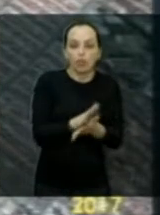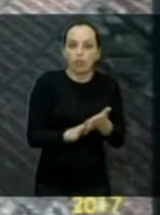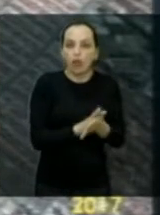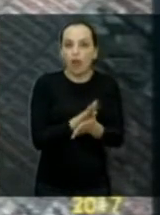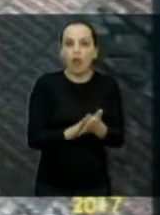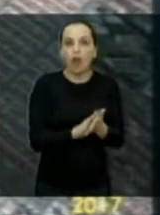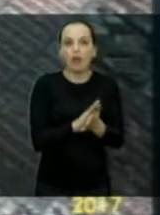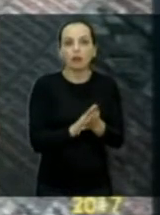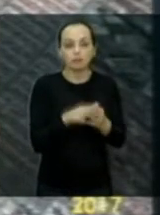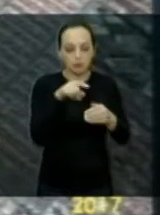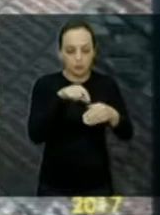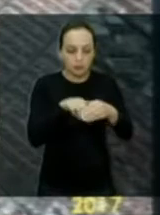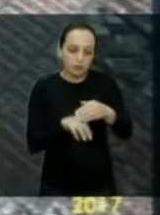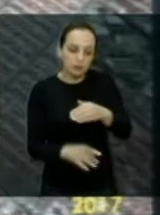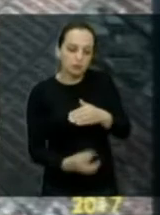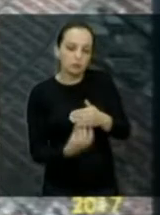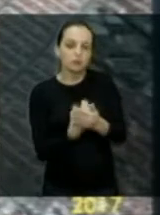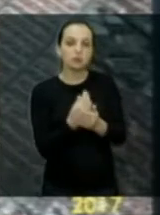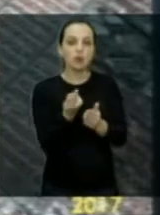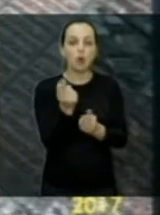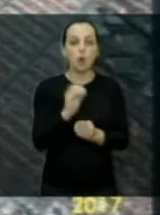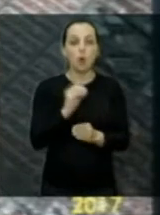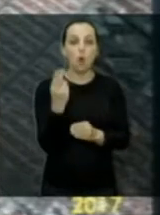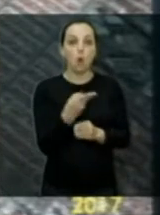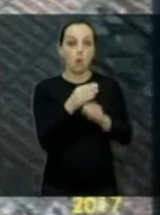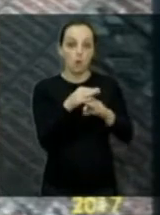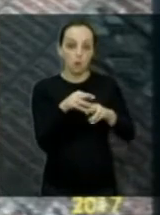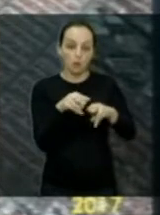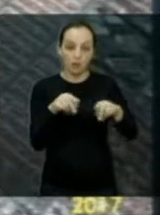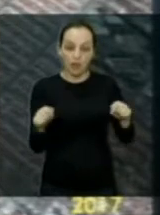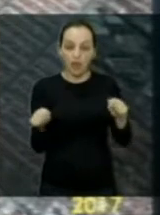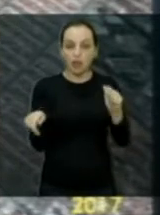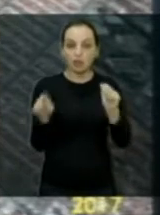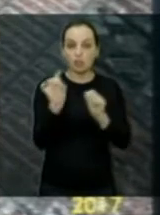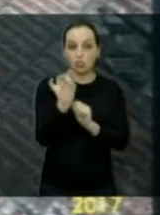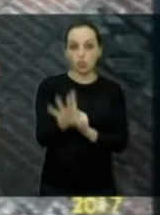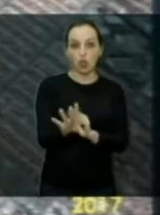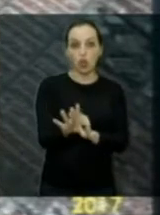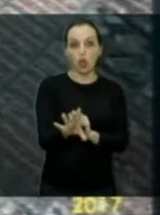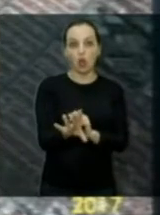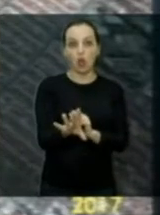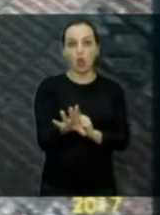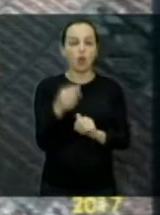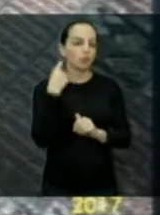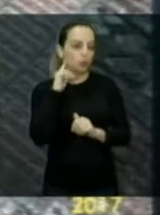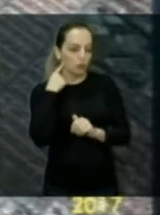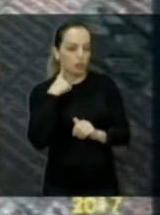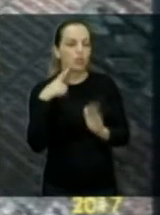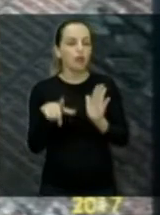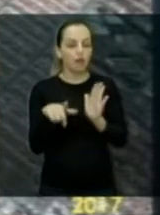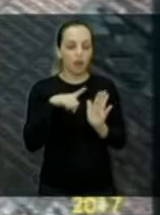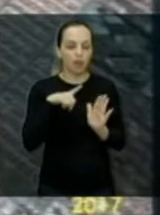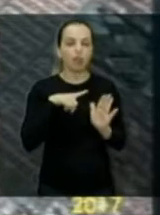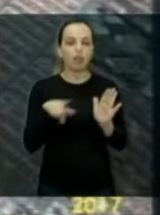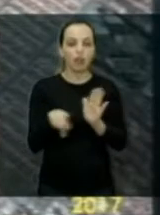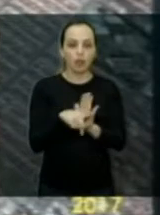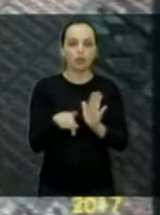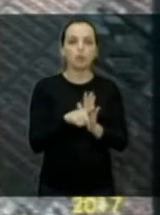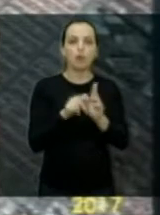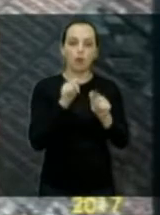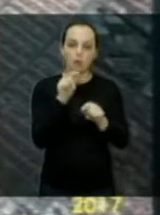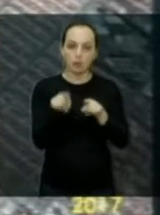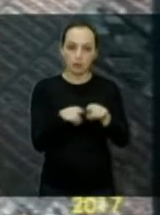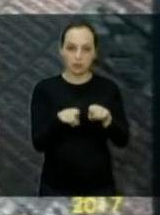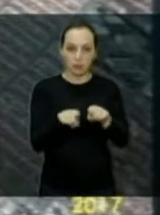plantação ou terra nua, tinha erosões em vários locais. Como tinha, normalmente, a água da rua mesmo, dos